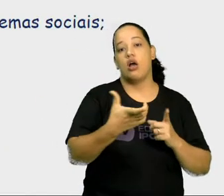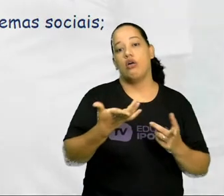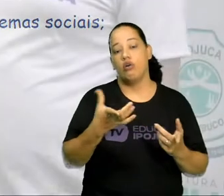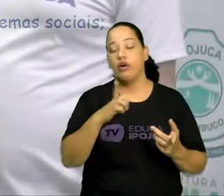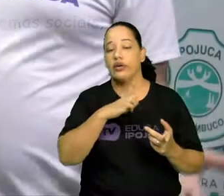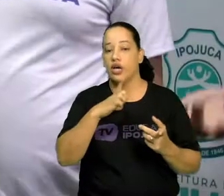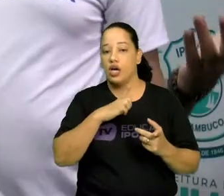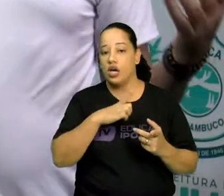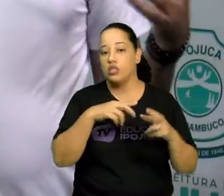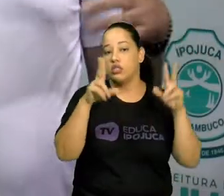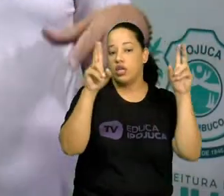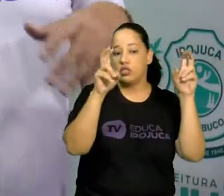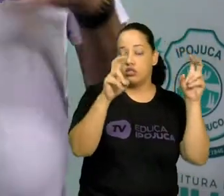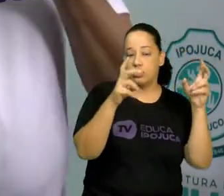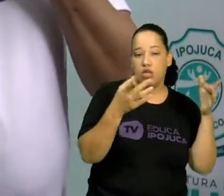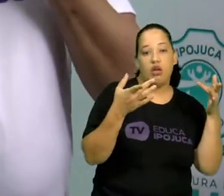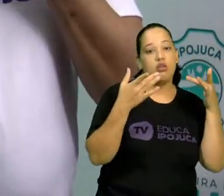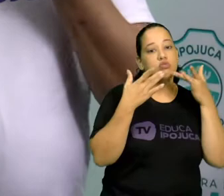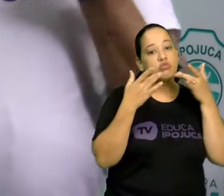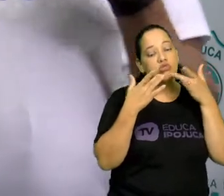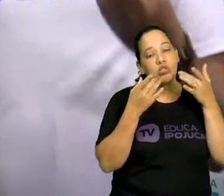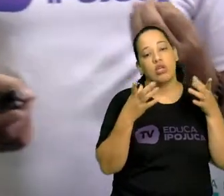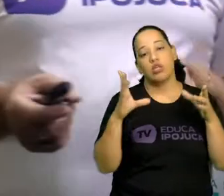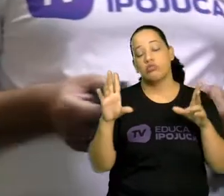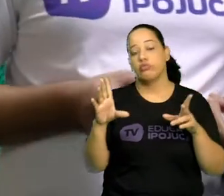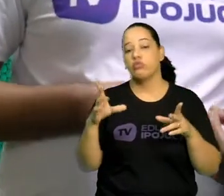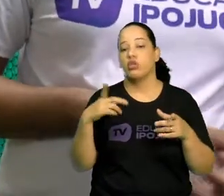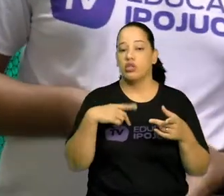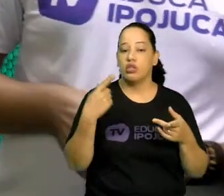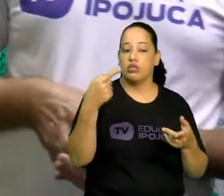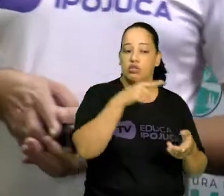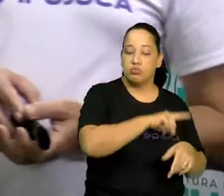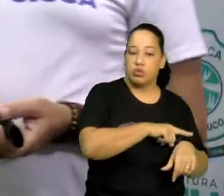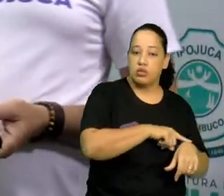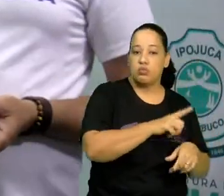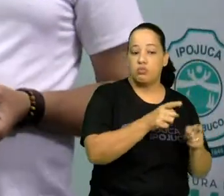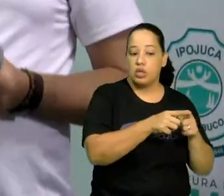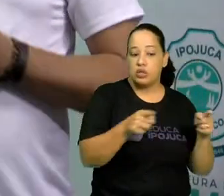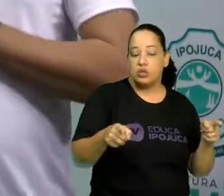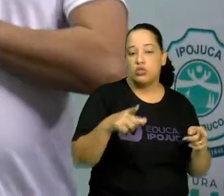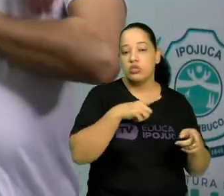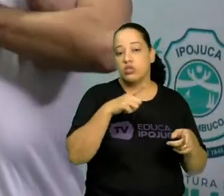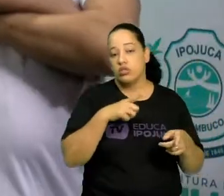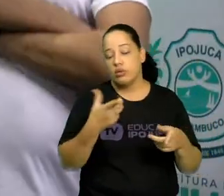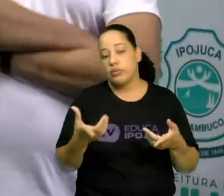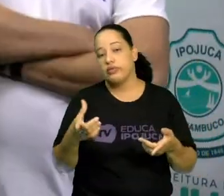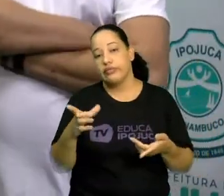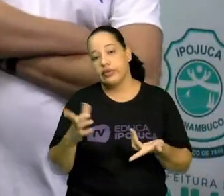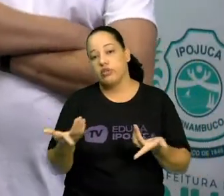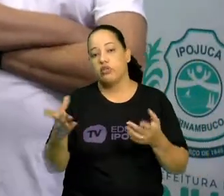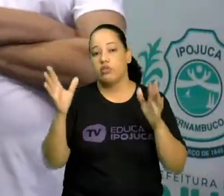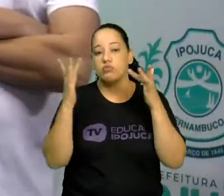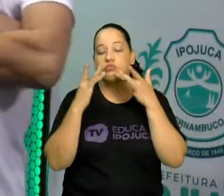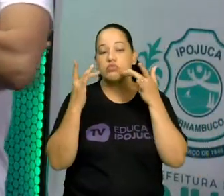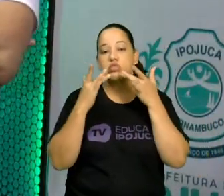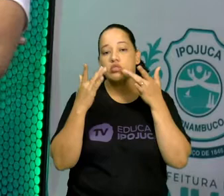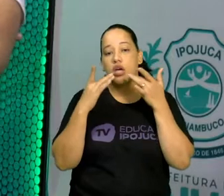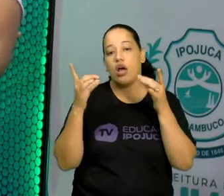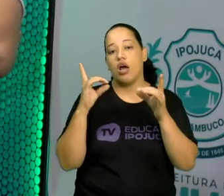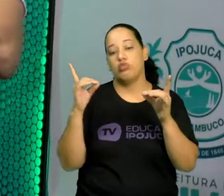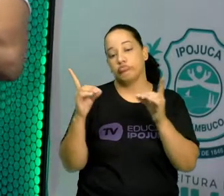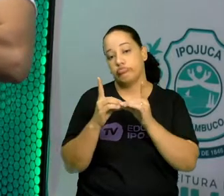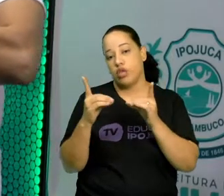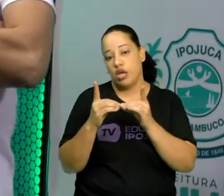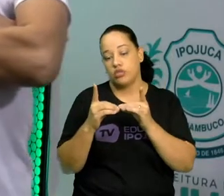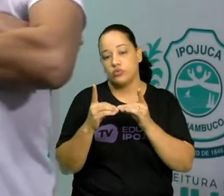épico e o teatro didático. Bertolt Brecht, um alemão, do final